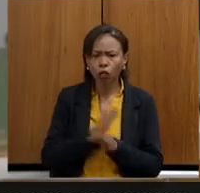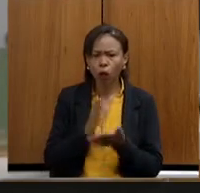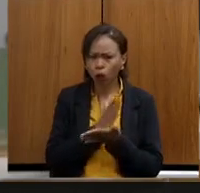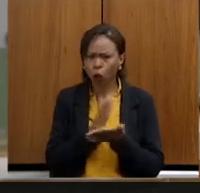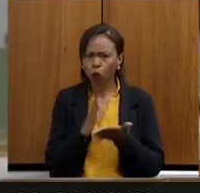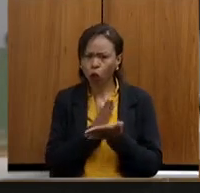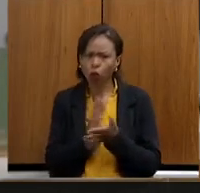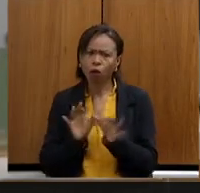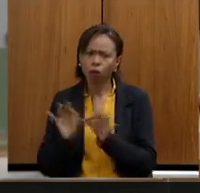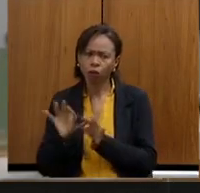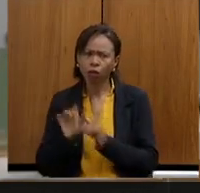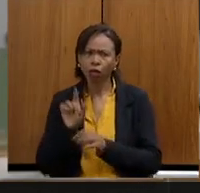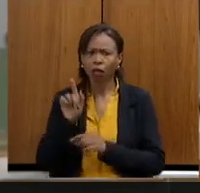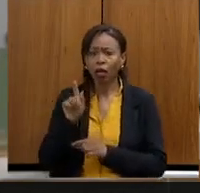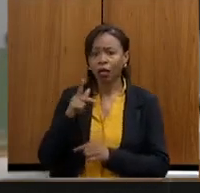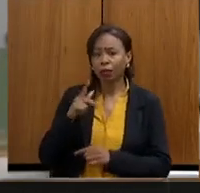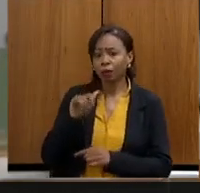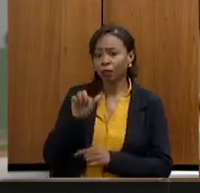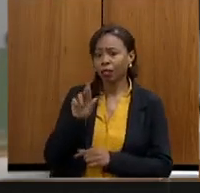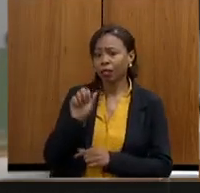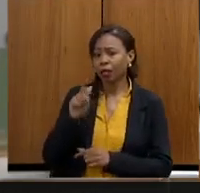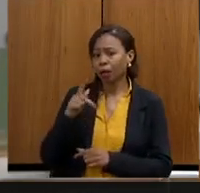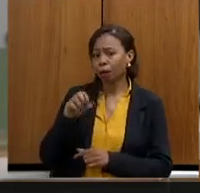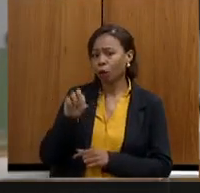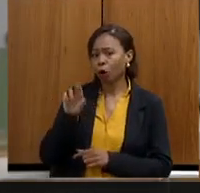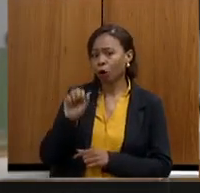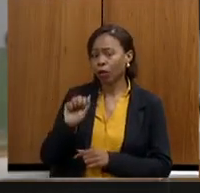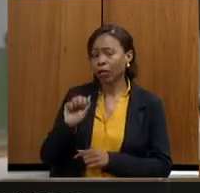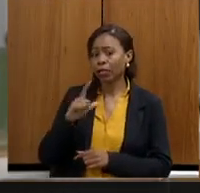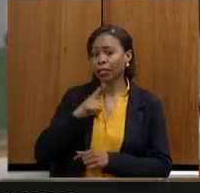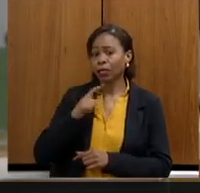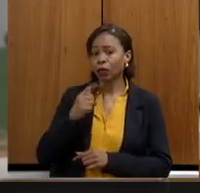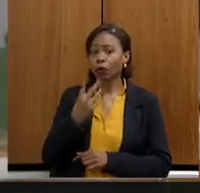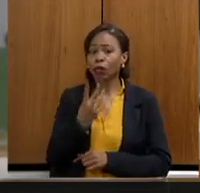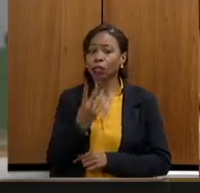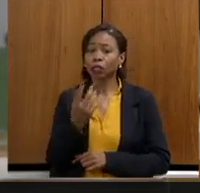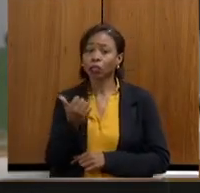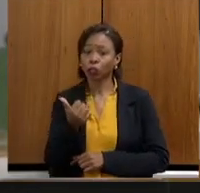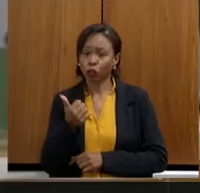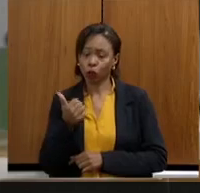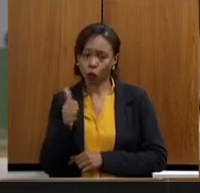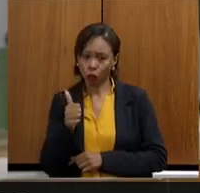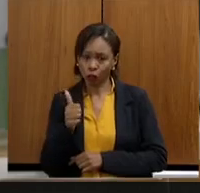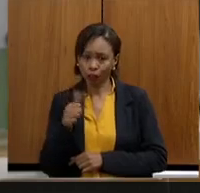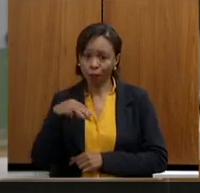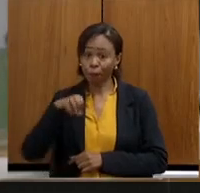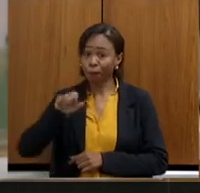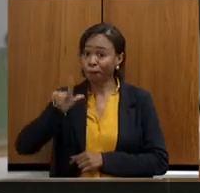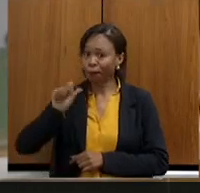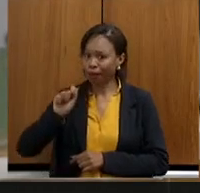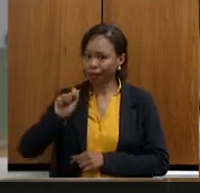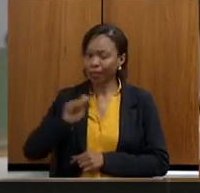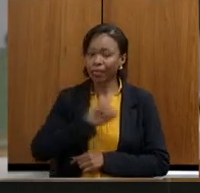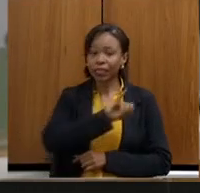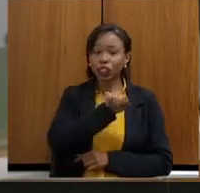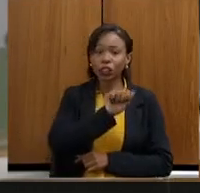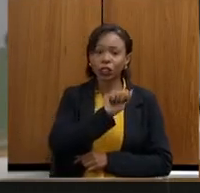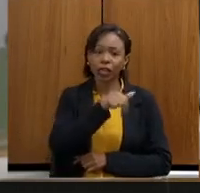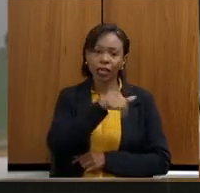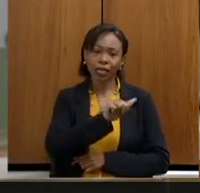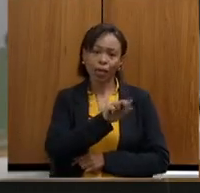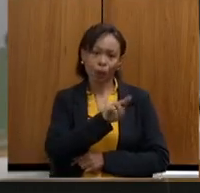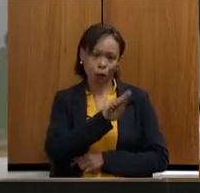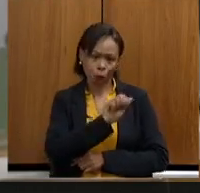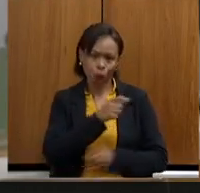cito a cidade de Pirapora, 411 mega. E na cidade de Genaúba, nós estamos construindo a